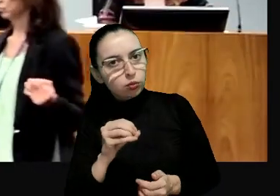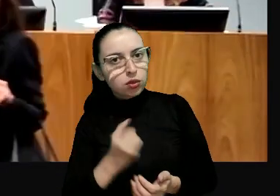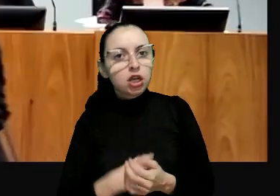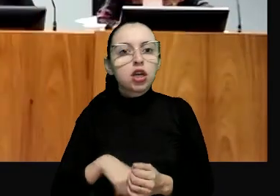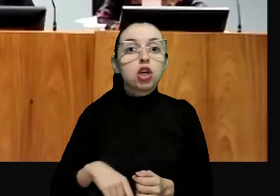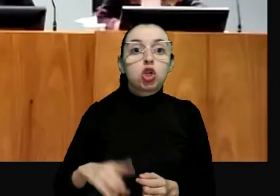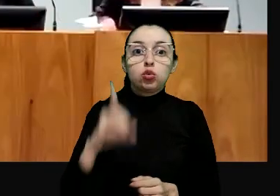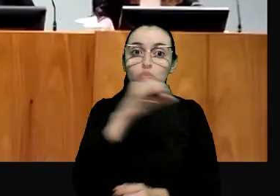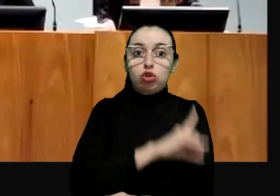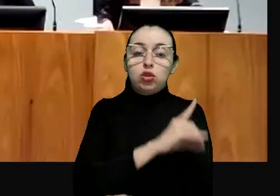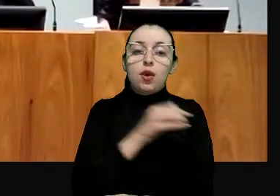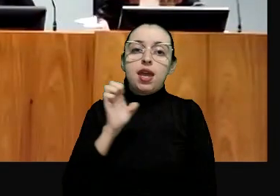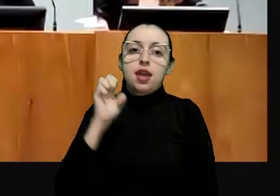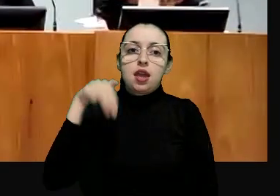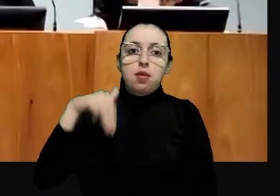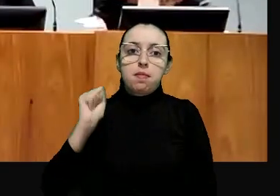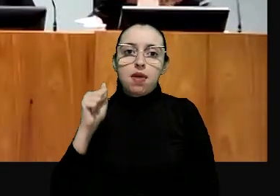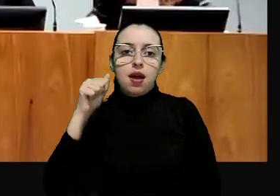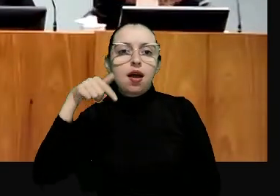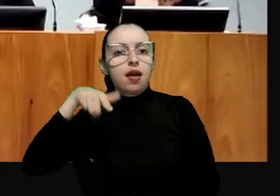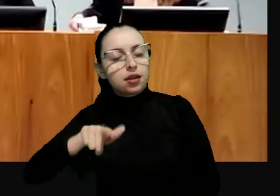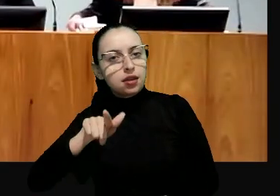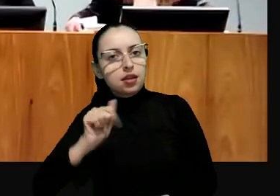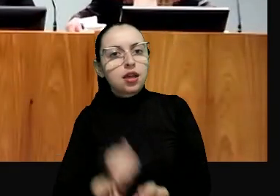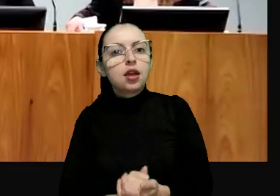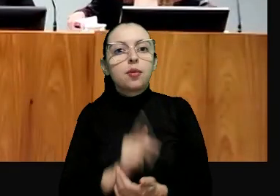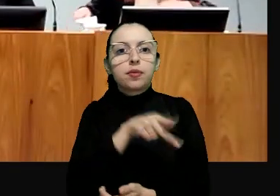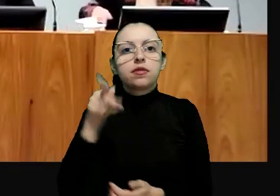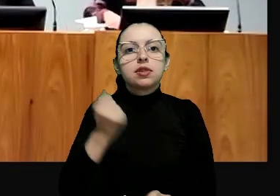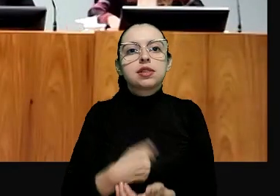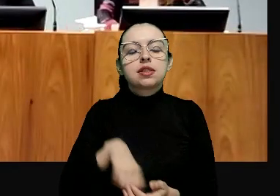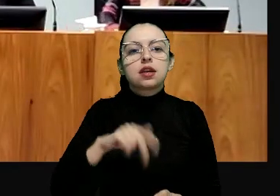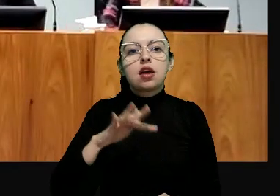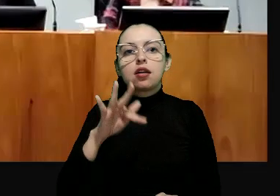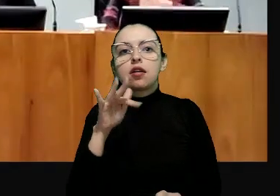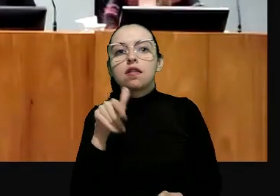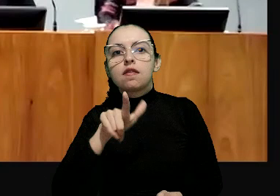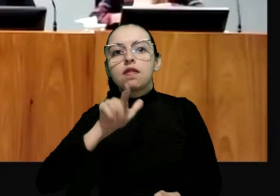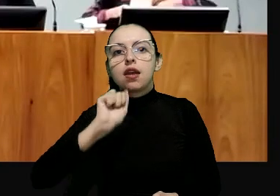diretor da EMAG, professora Flávia Piovesan,